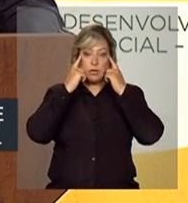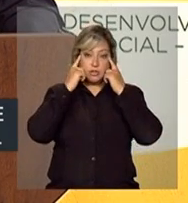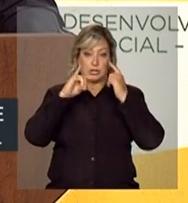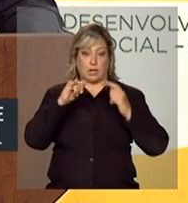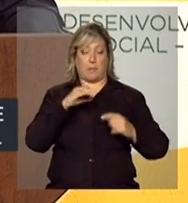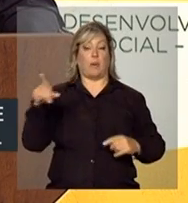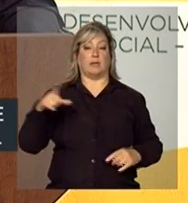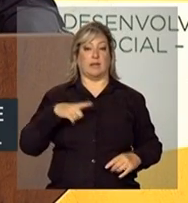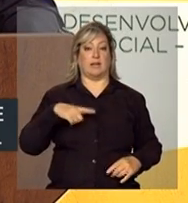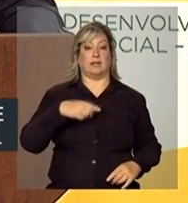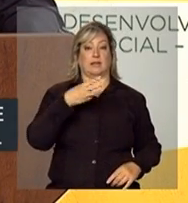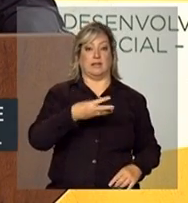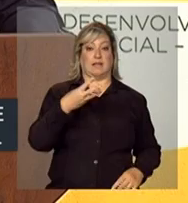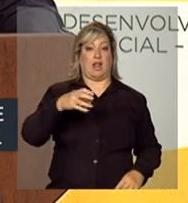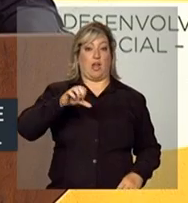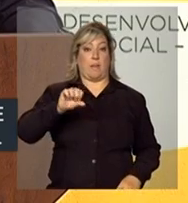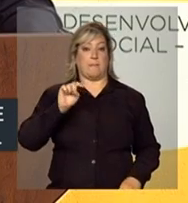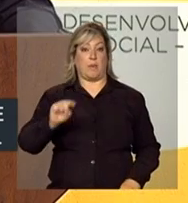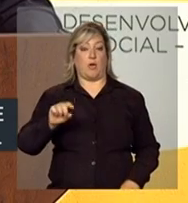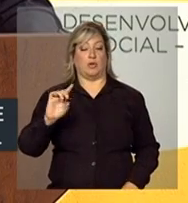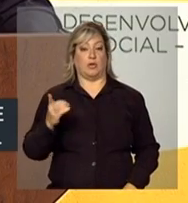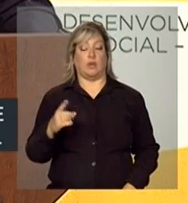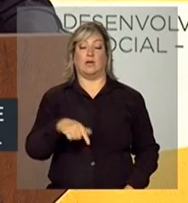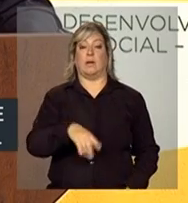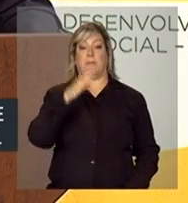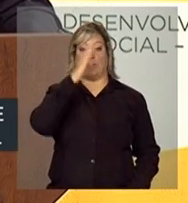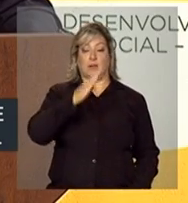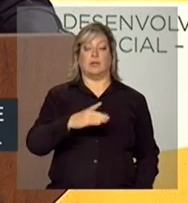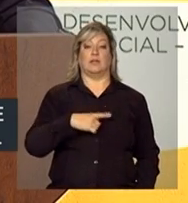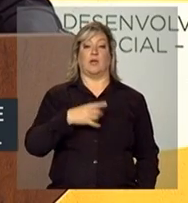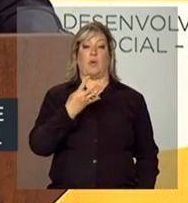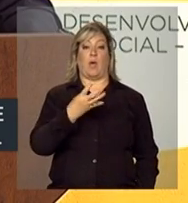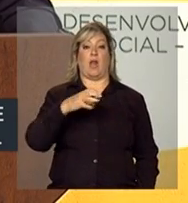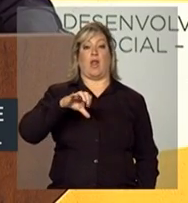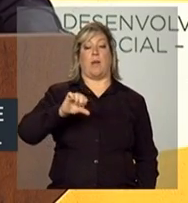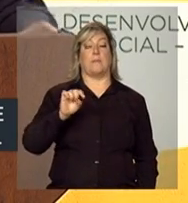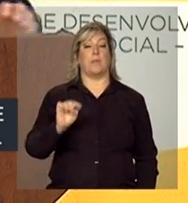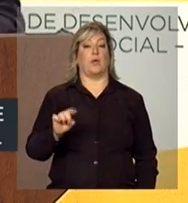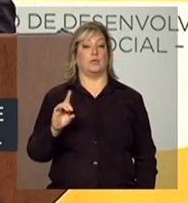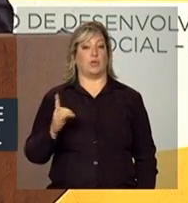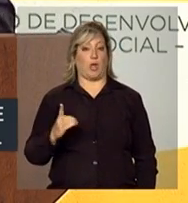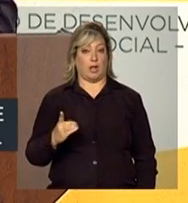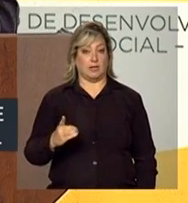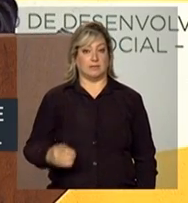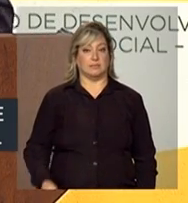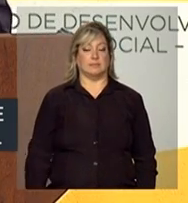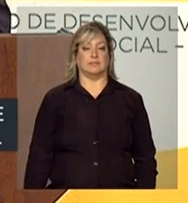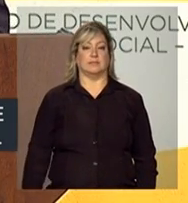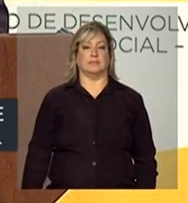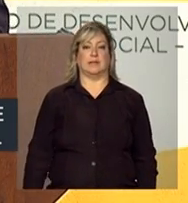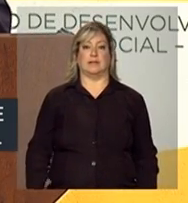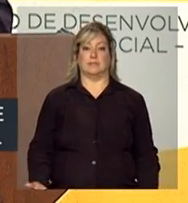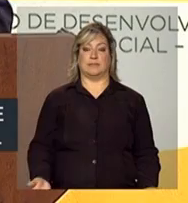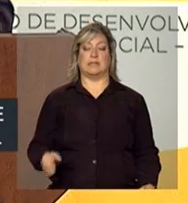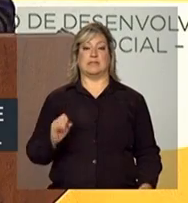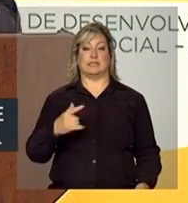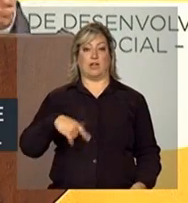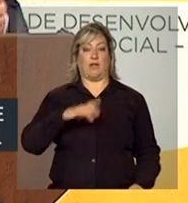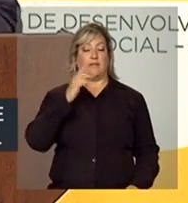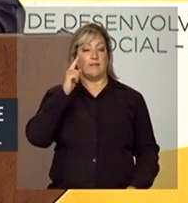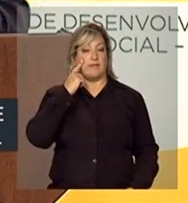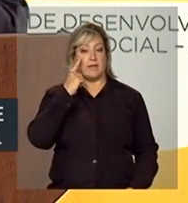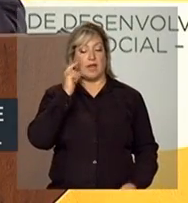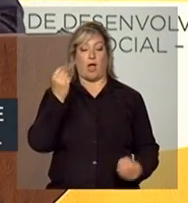339 mil dólares e o Brasil, 49 mil dólares. Se formos à Coreia do Sul,